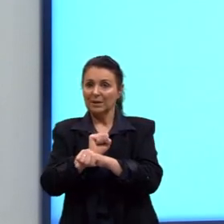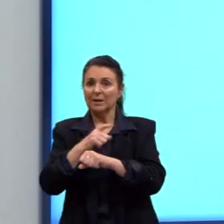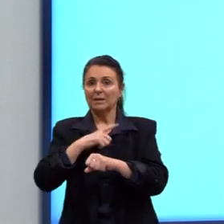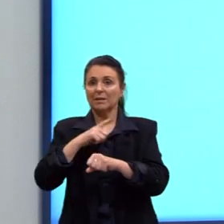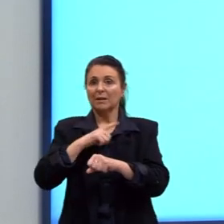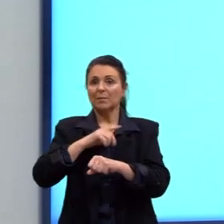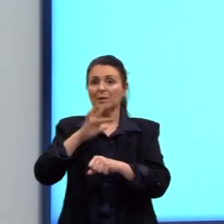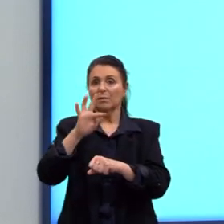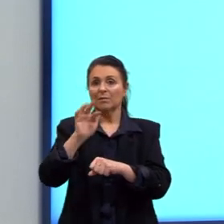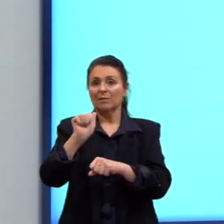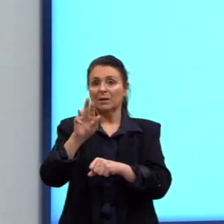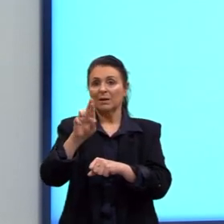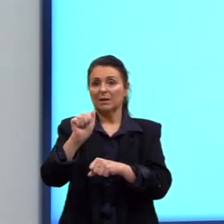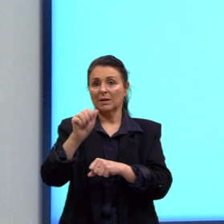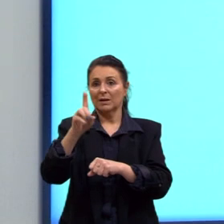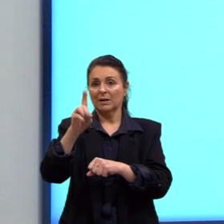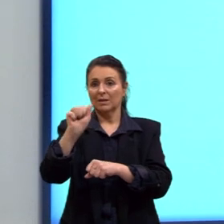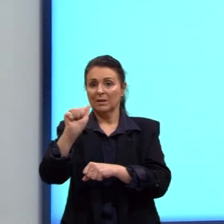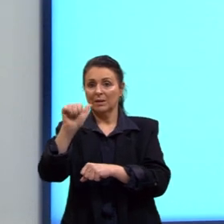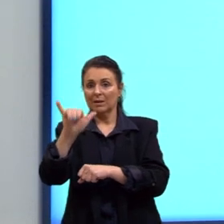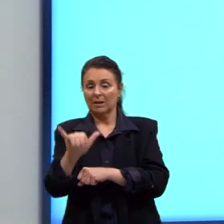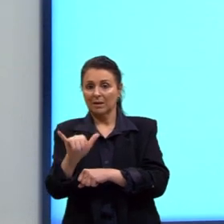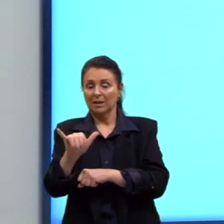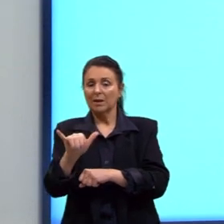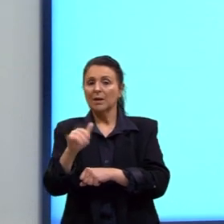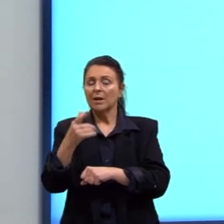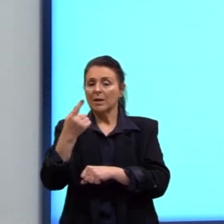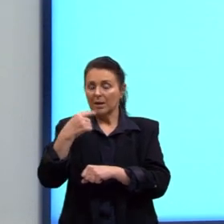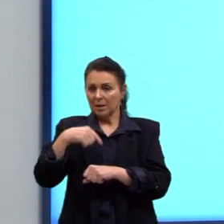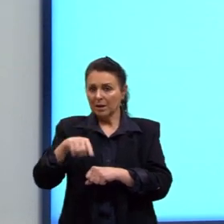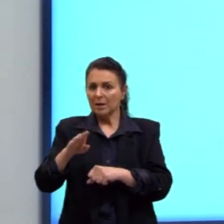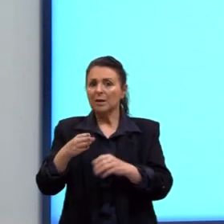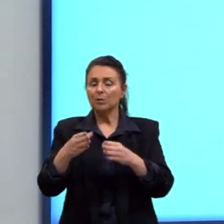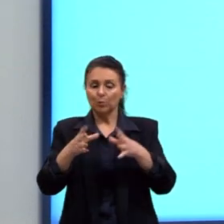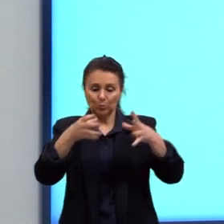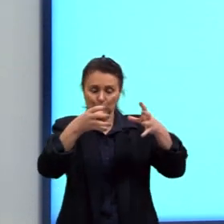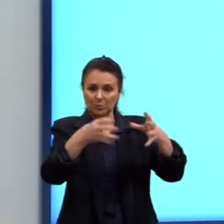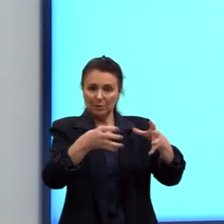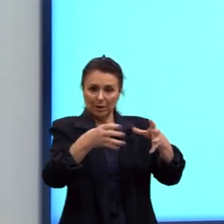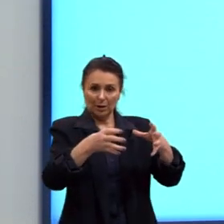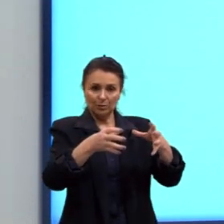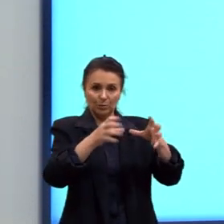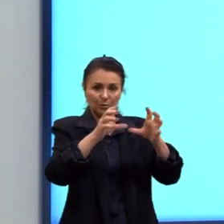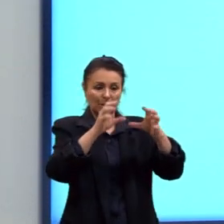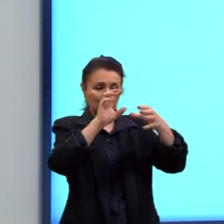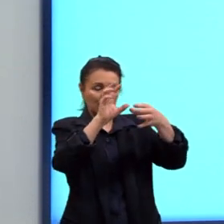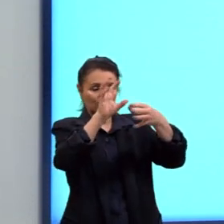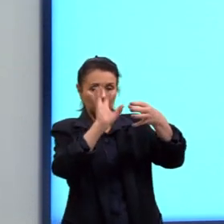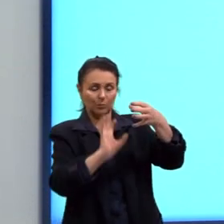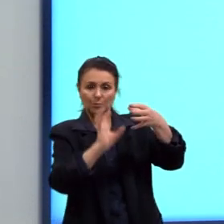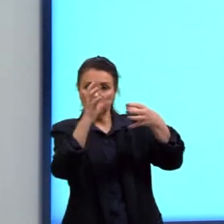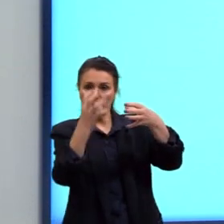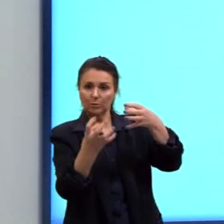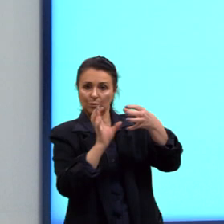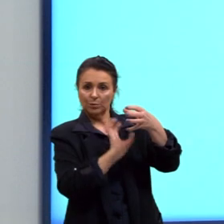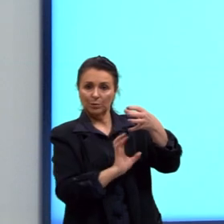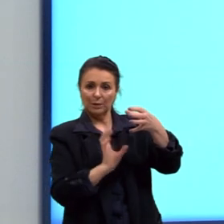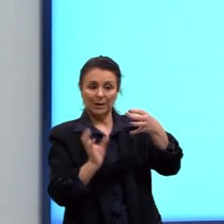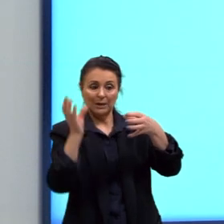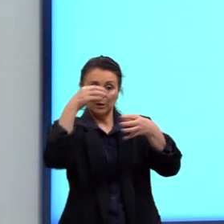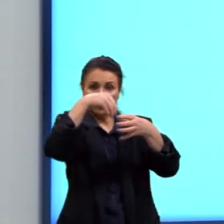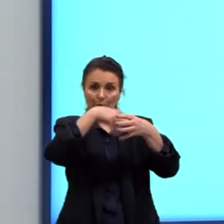uma experiência lá no tempo dele que ele entrou dentro de uma certa gaiola gigante e fez essa